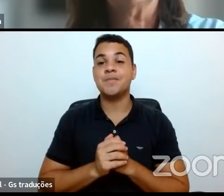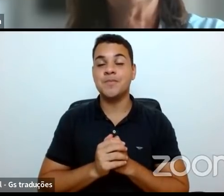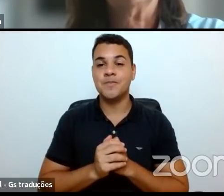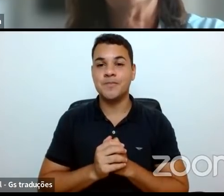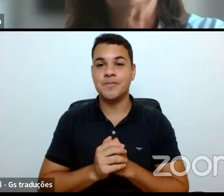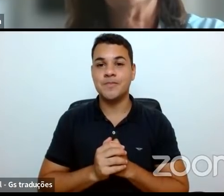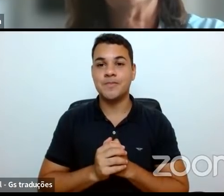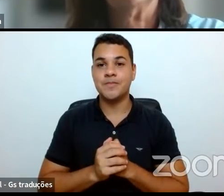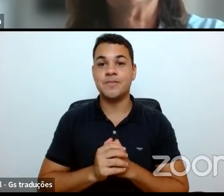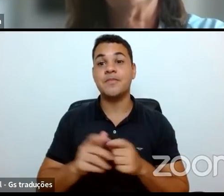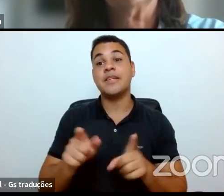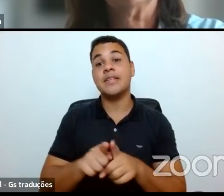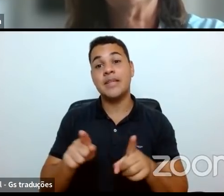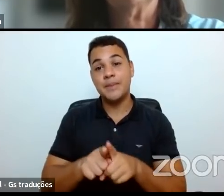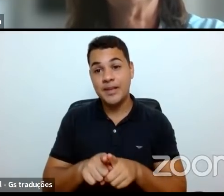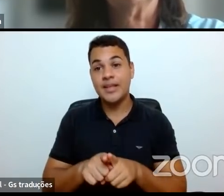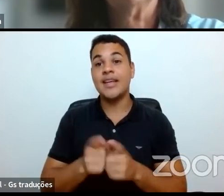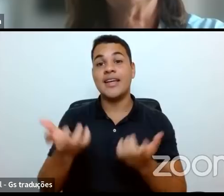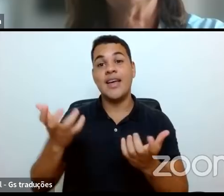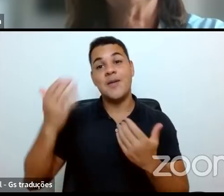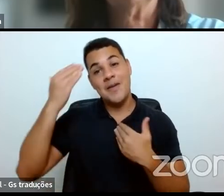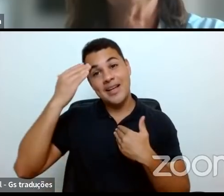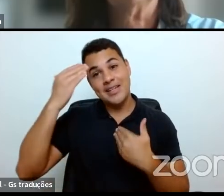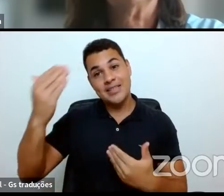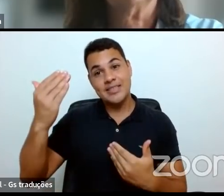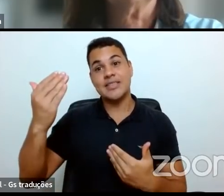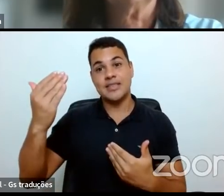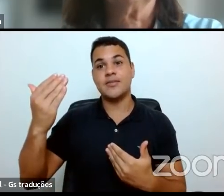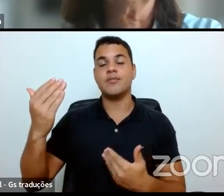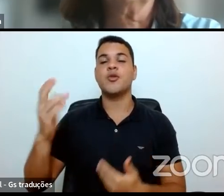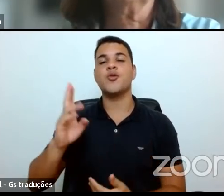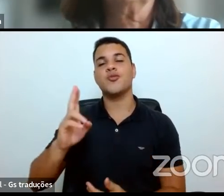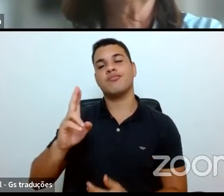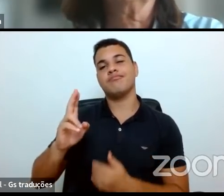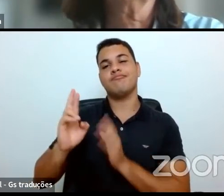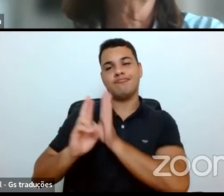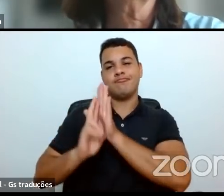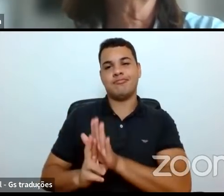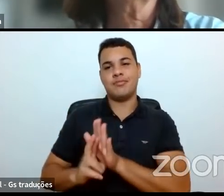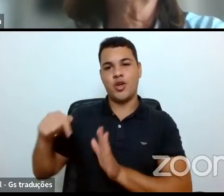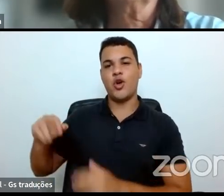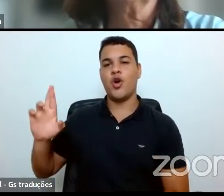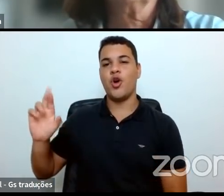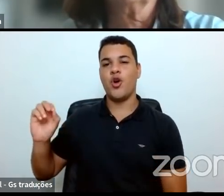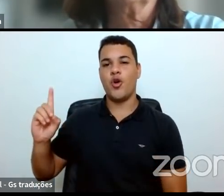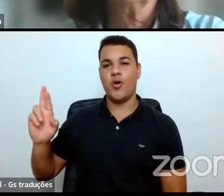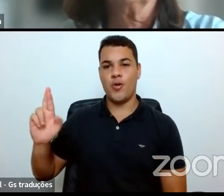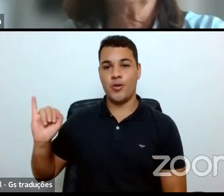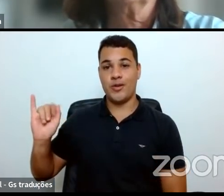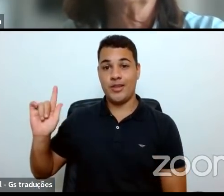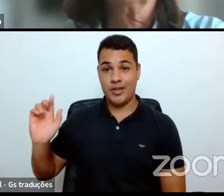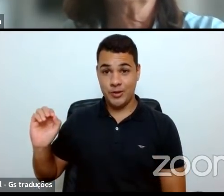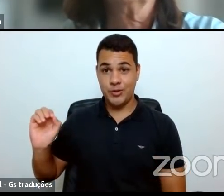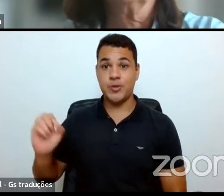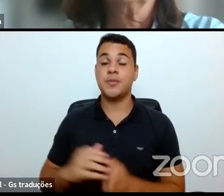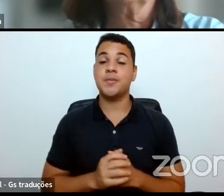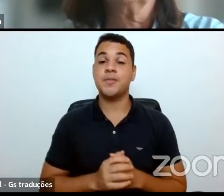Enfim, queria agradecer muito, em nome do Rodrigo, de toda a equipe da vice-presidência, a